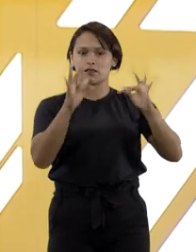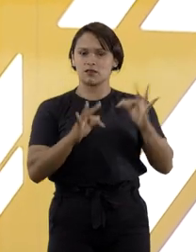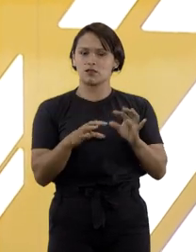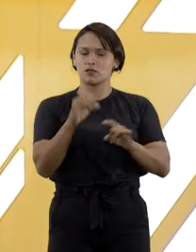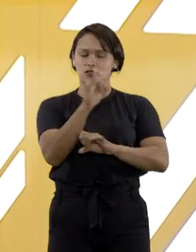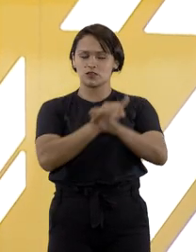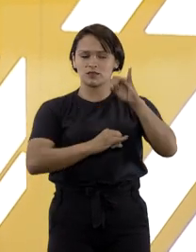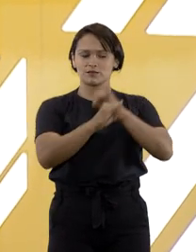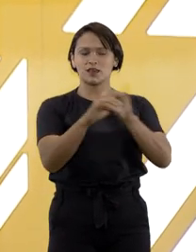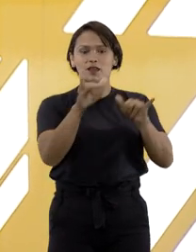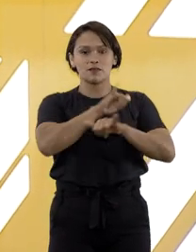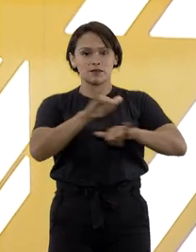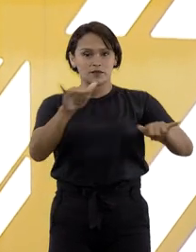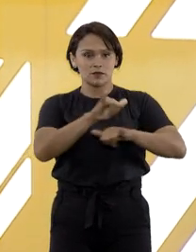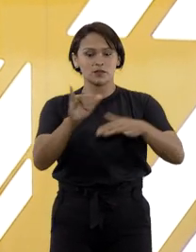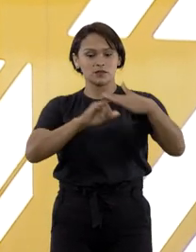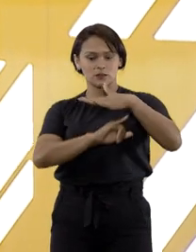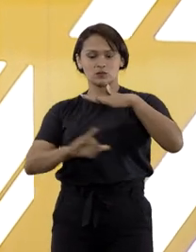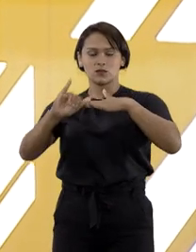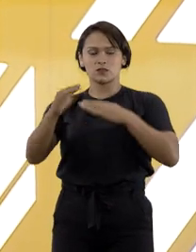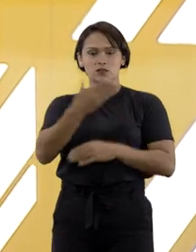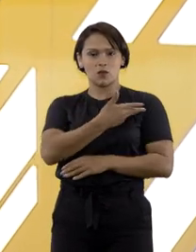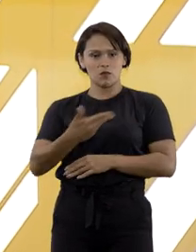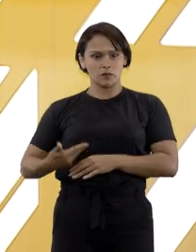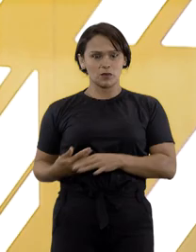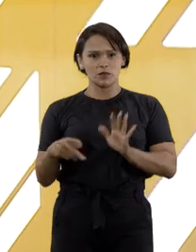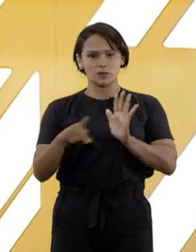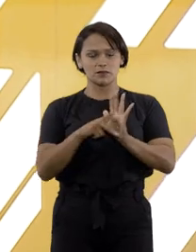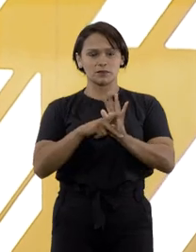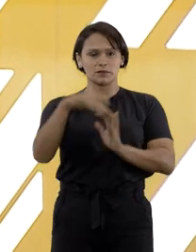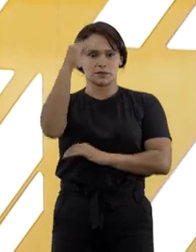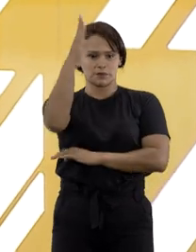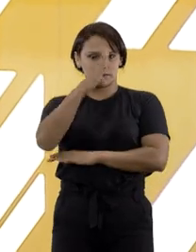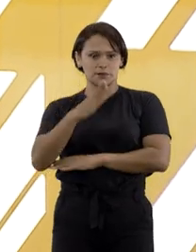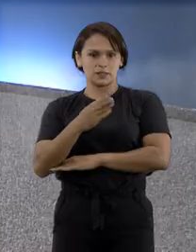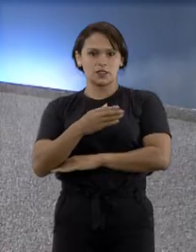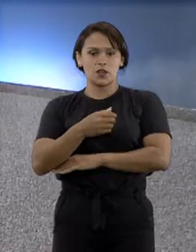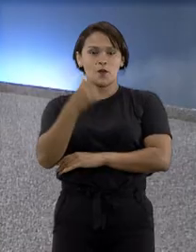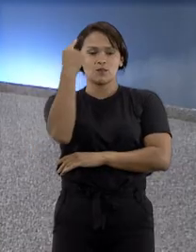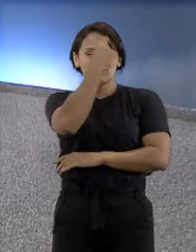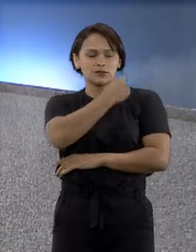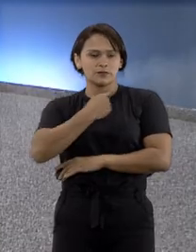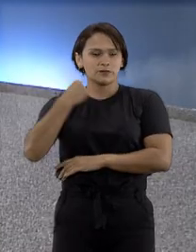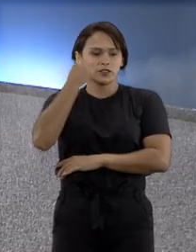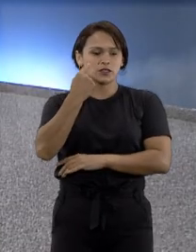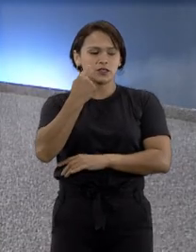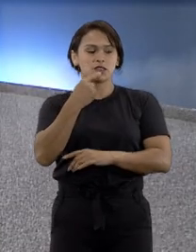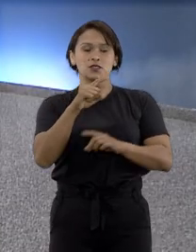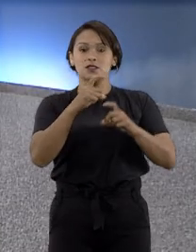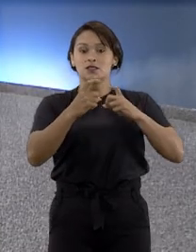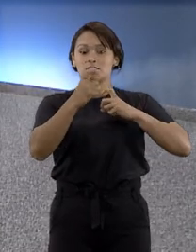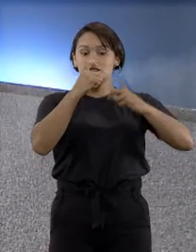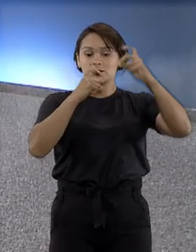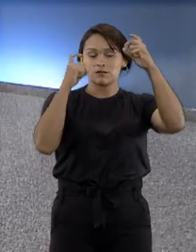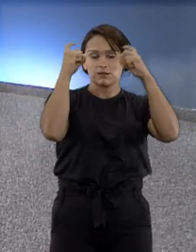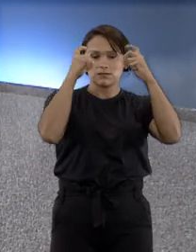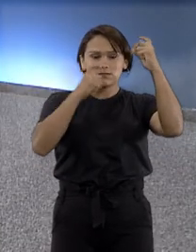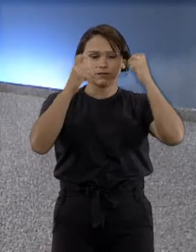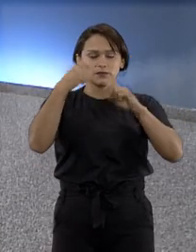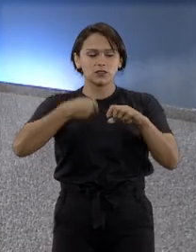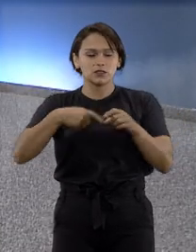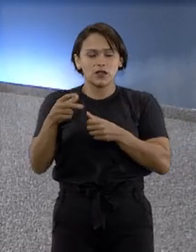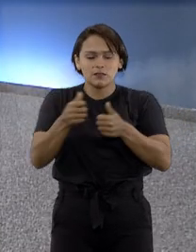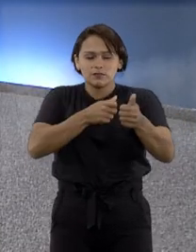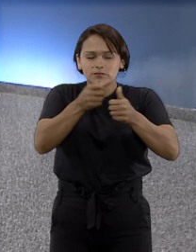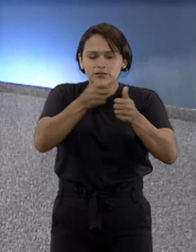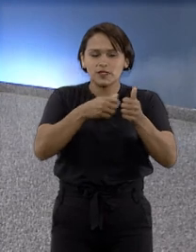tecnologia da informação de uma instituição pública brasileira. Por 24 horas, o ambiente de rede não pôde